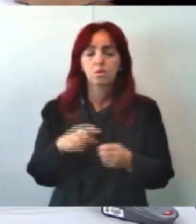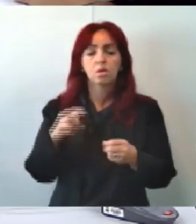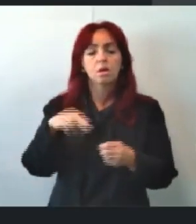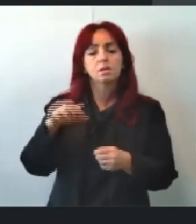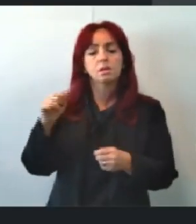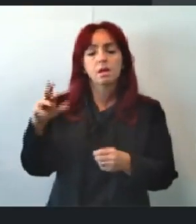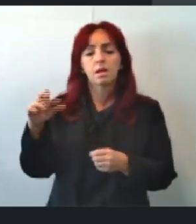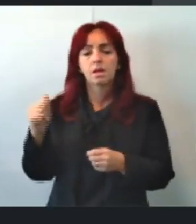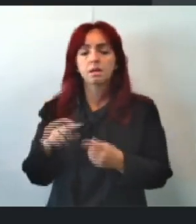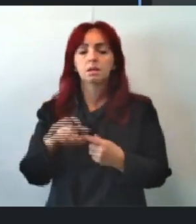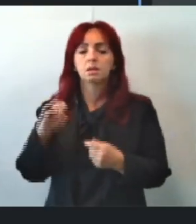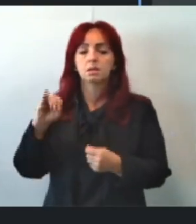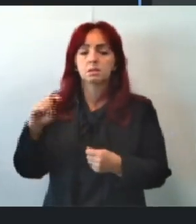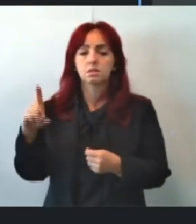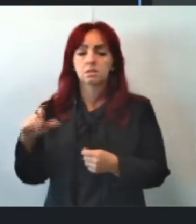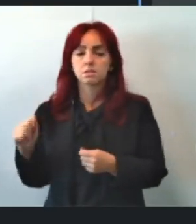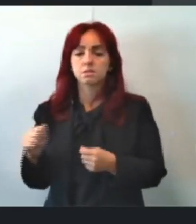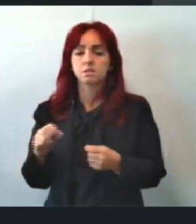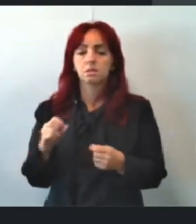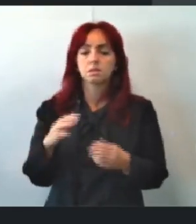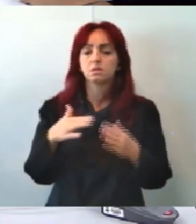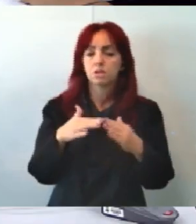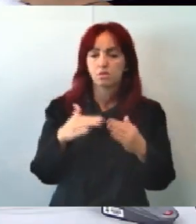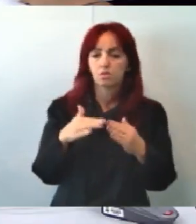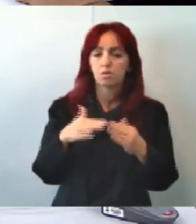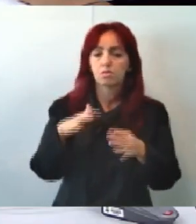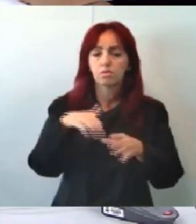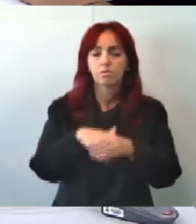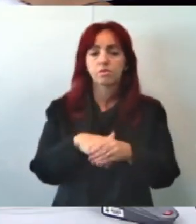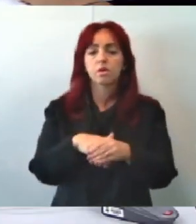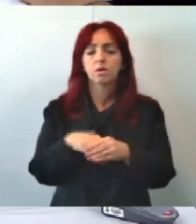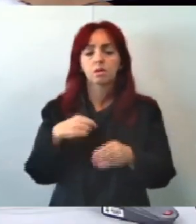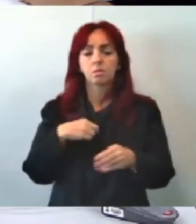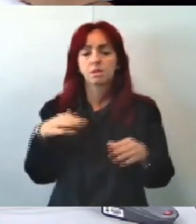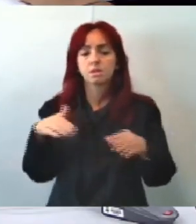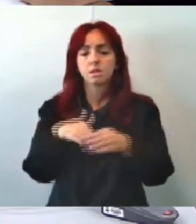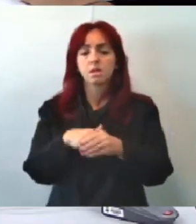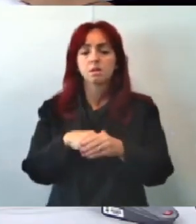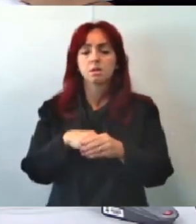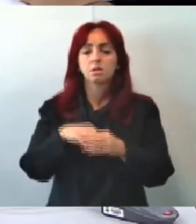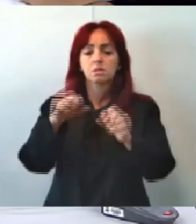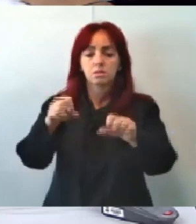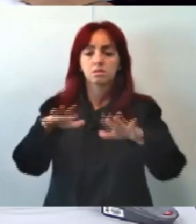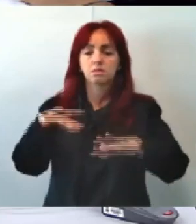Isa? De acordo Eu também voto de acordo Então a audiência foi cancelada